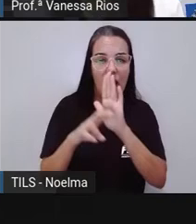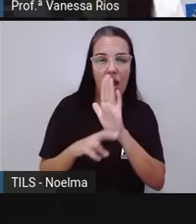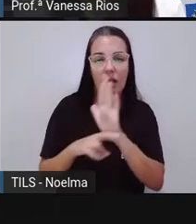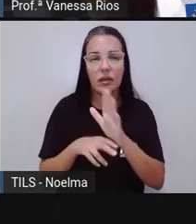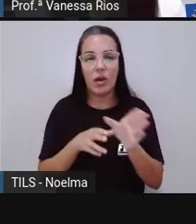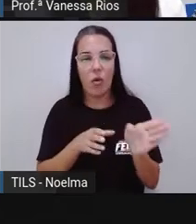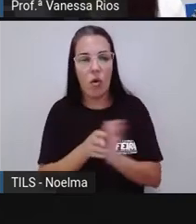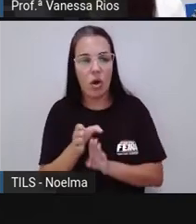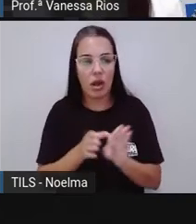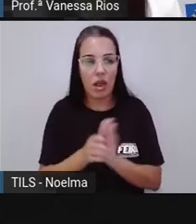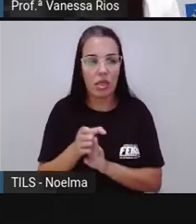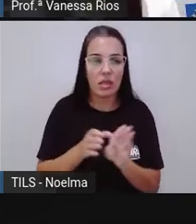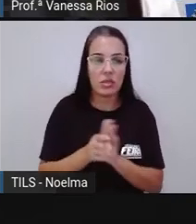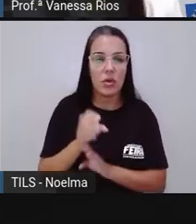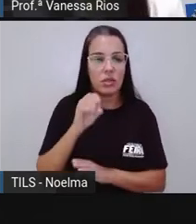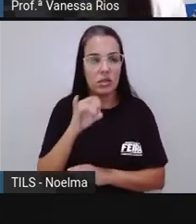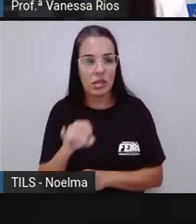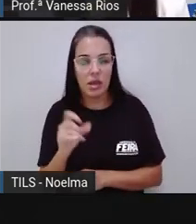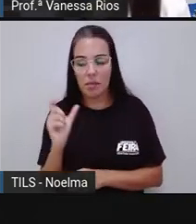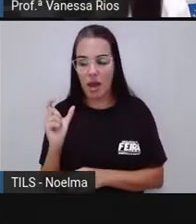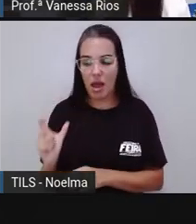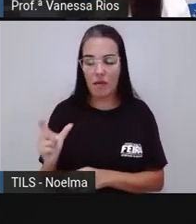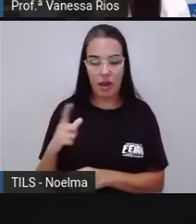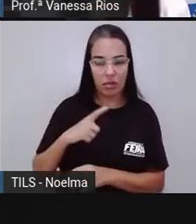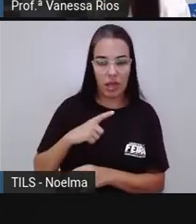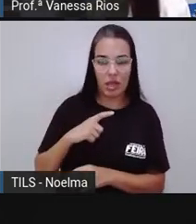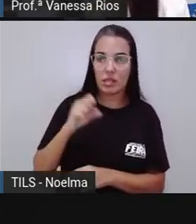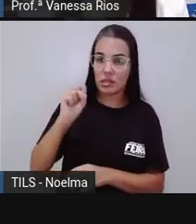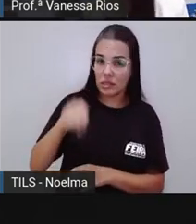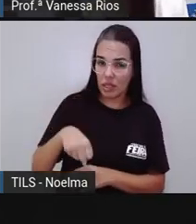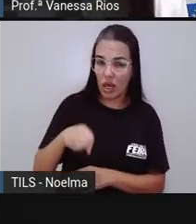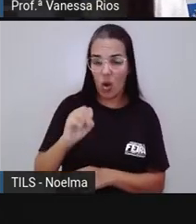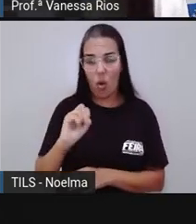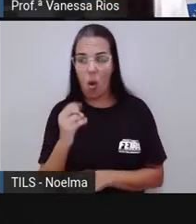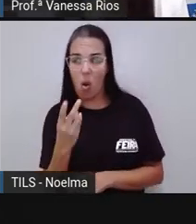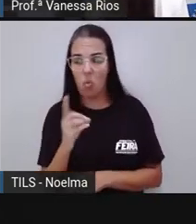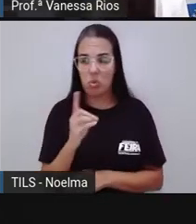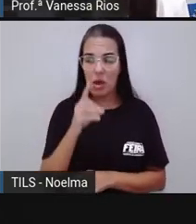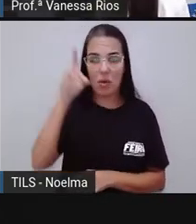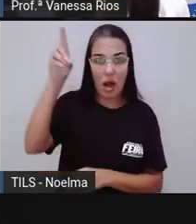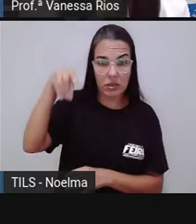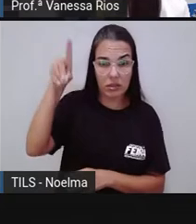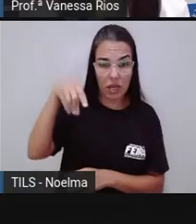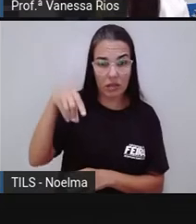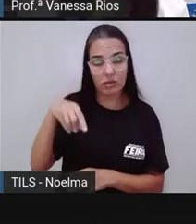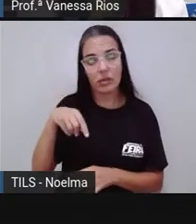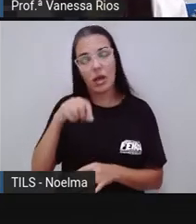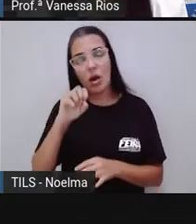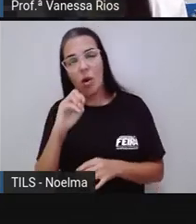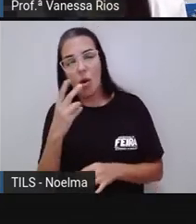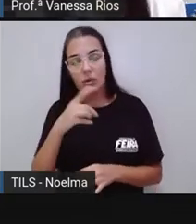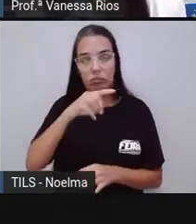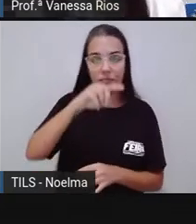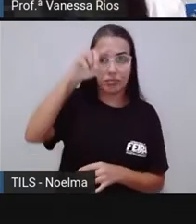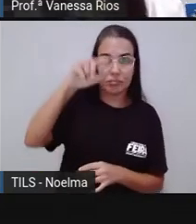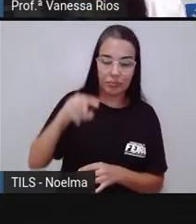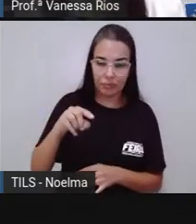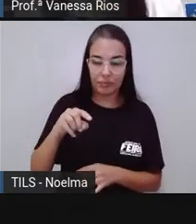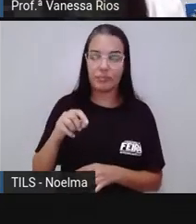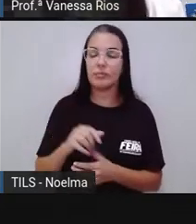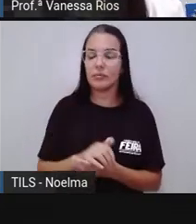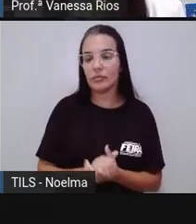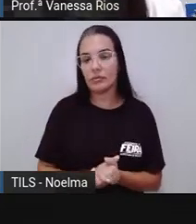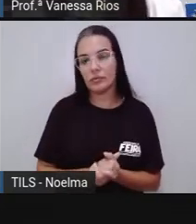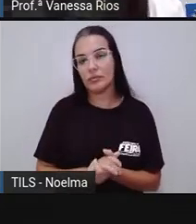saber se determinada palavra recebe ou não acento, isso independe do acento circunflexo ou do acento